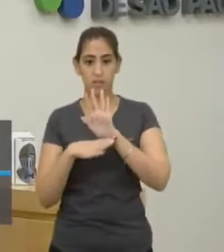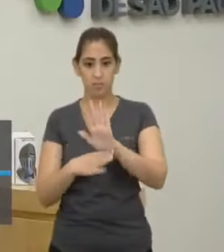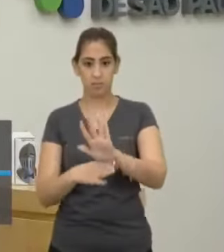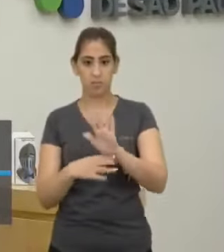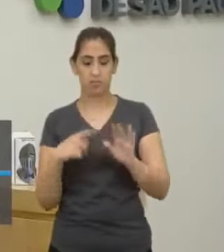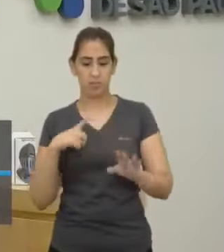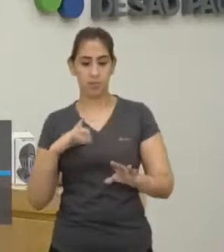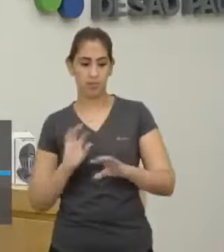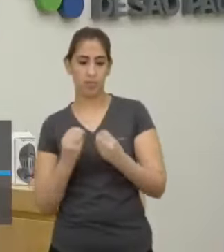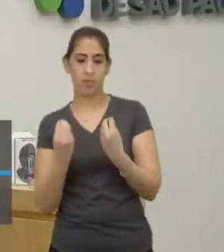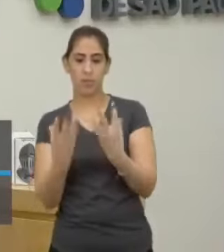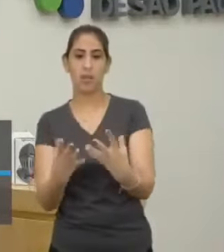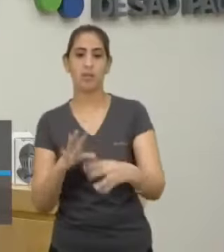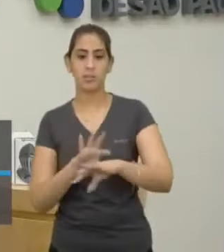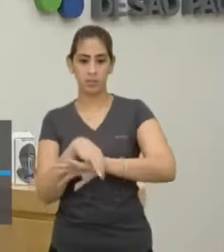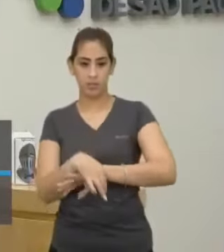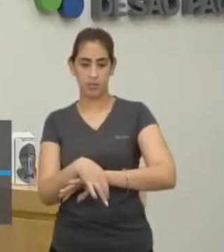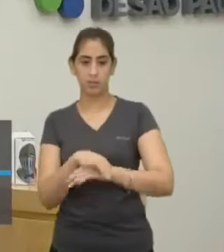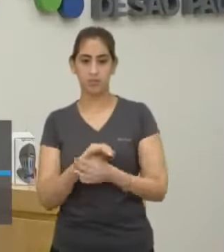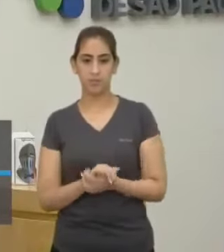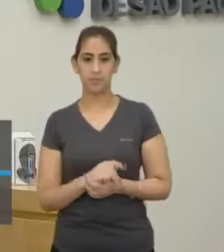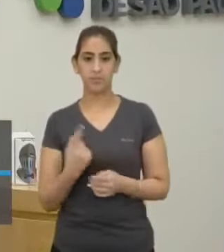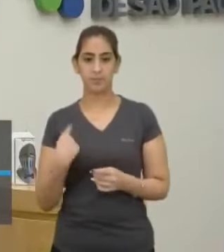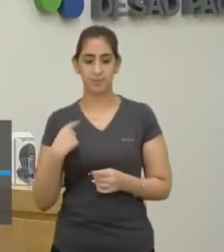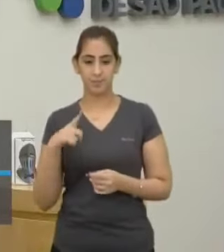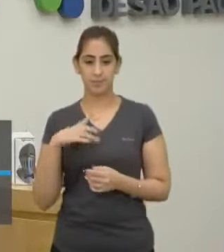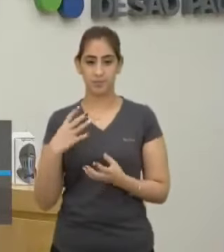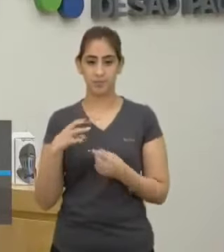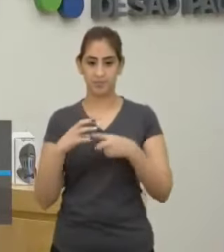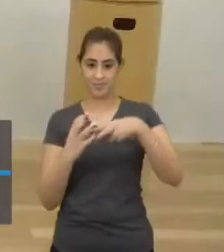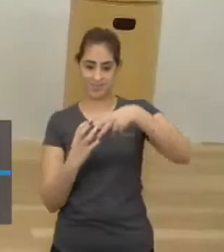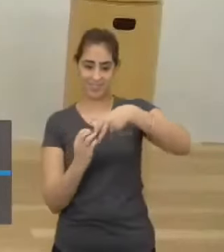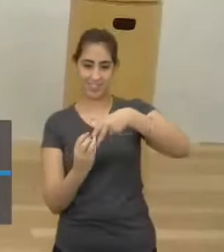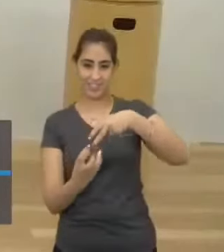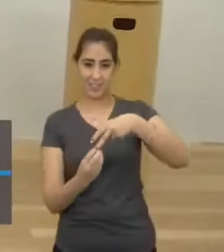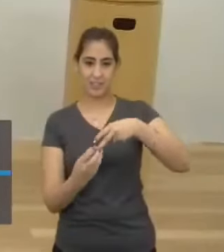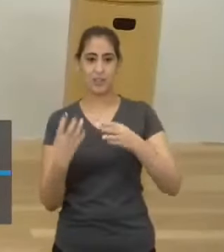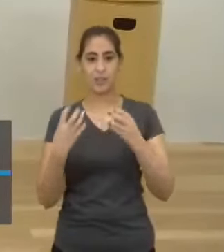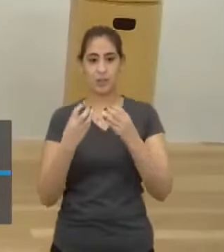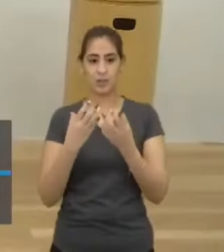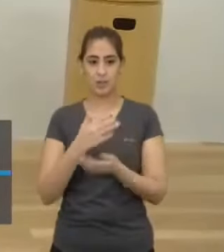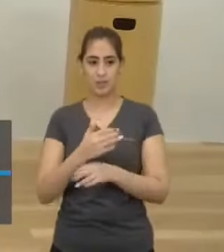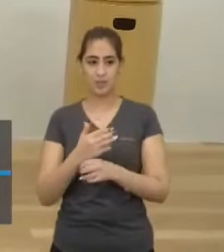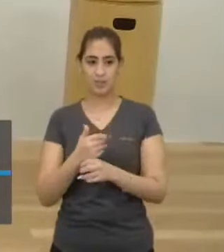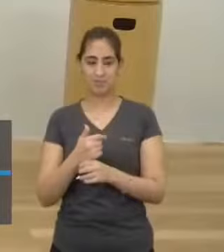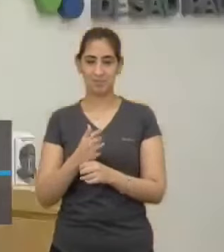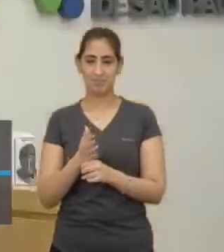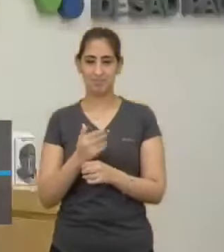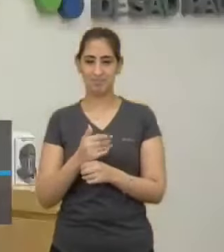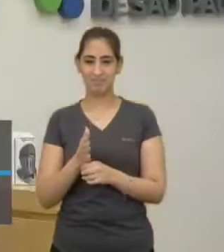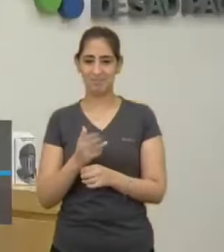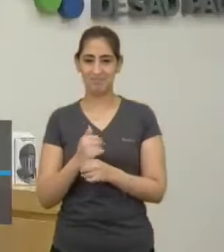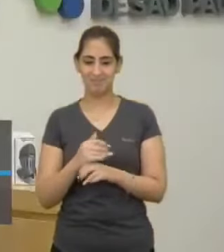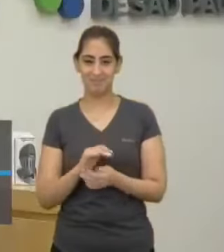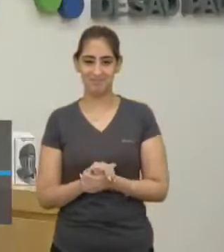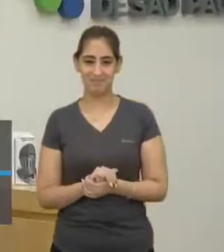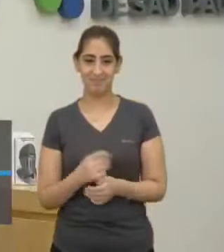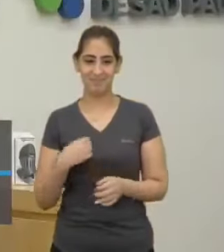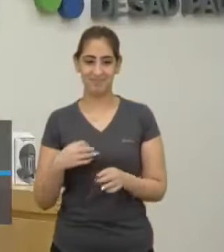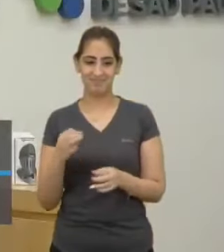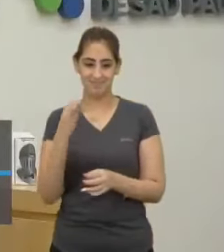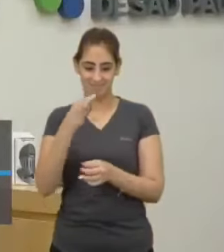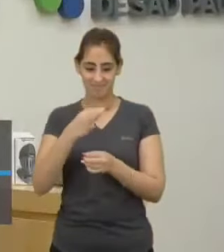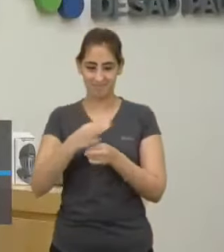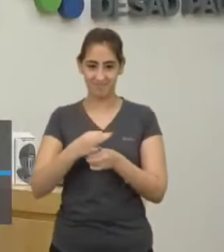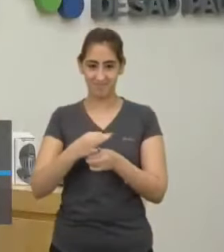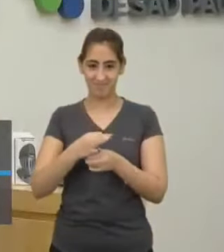Agora, eu deixei a cereja do bolo Você gosta de cereja, Janas? Gosto Eu também gosto de cereja Eu deixei a cereja do bolo